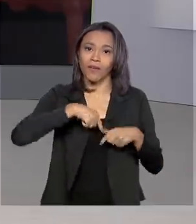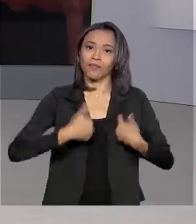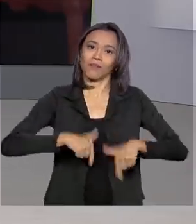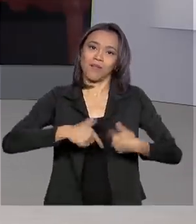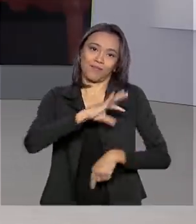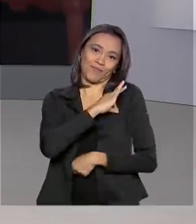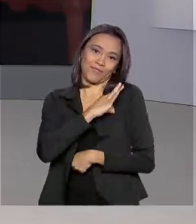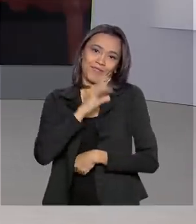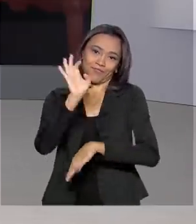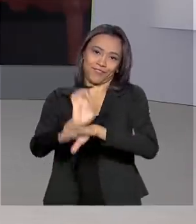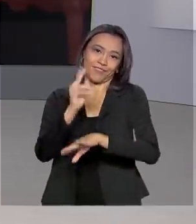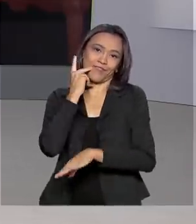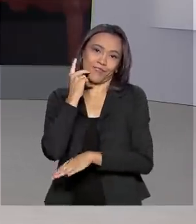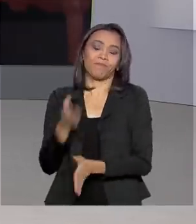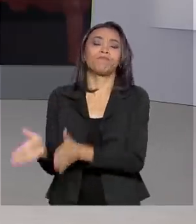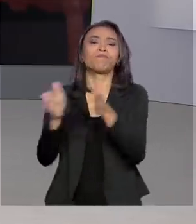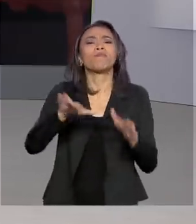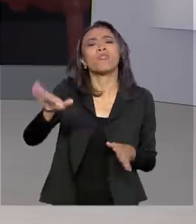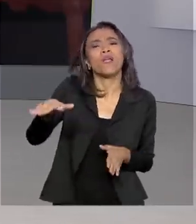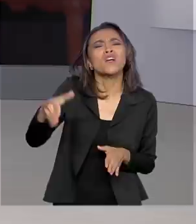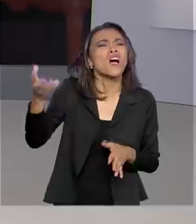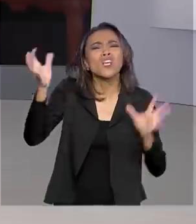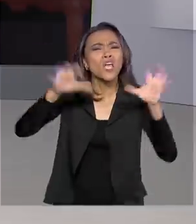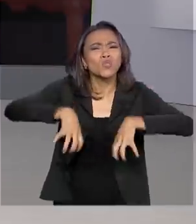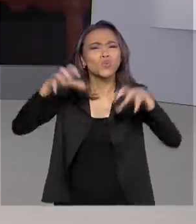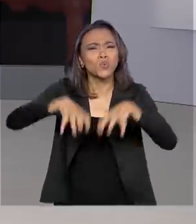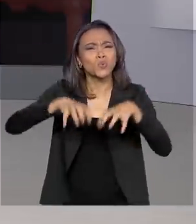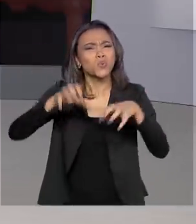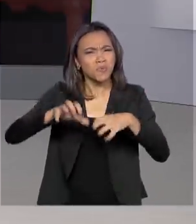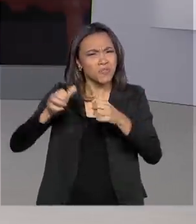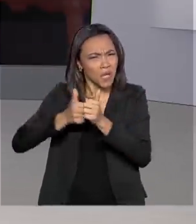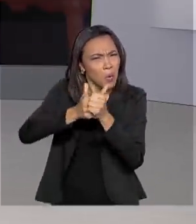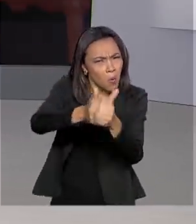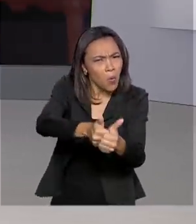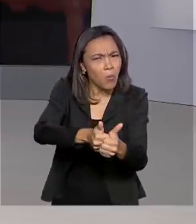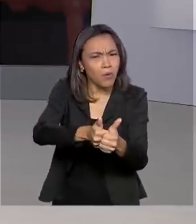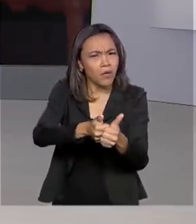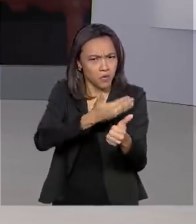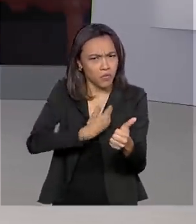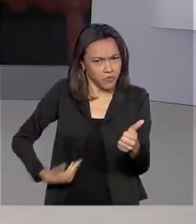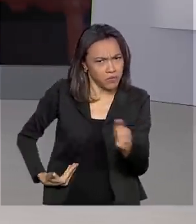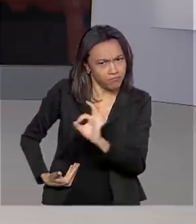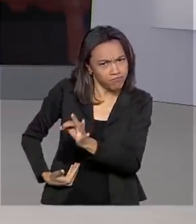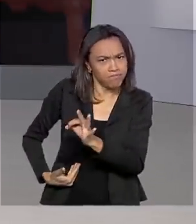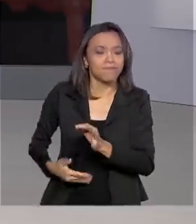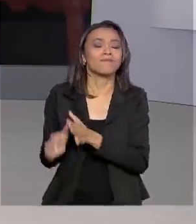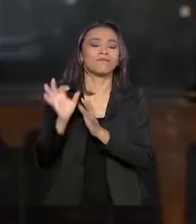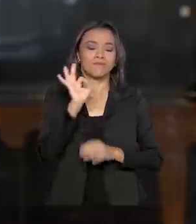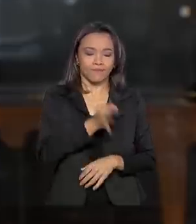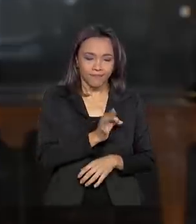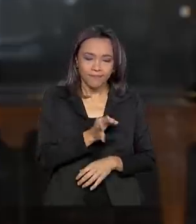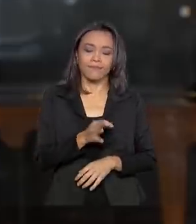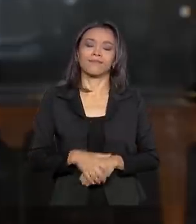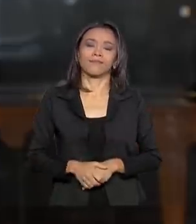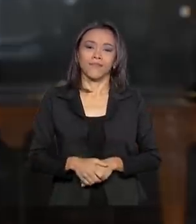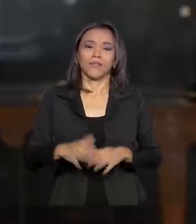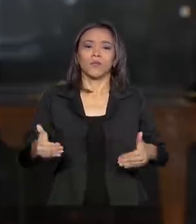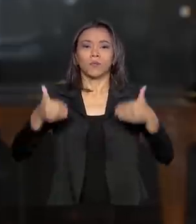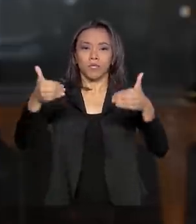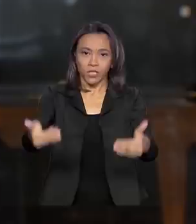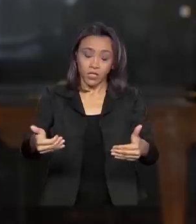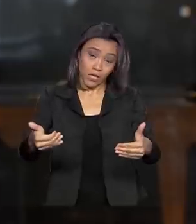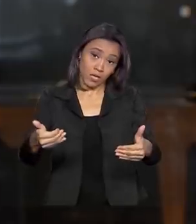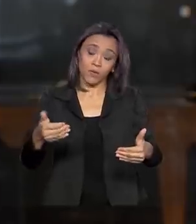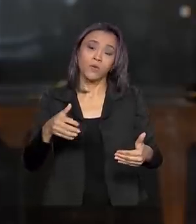Selma, e sobre as chuvas, o governo está acompanhando de perto aí essa situação, né? Perfeito. O Ministério do Desenvolvimento Regional